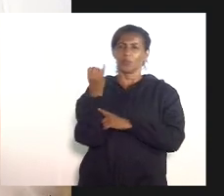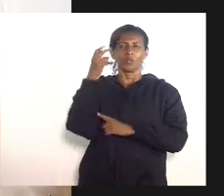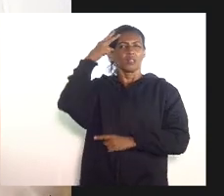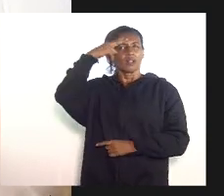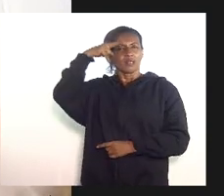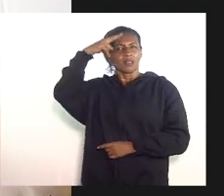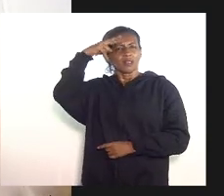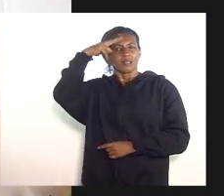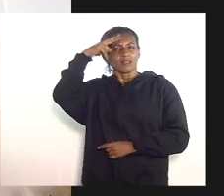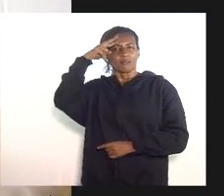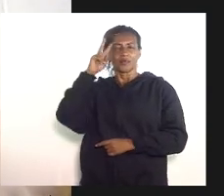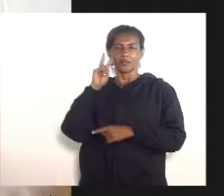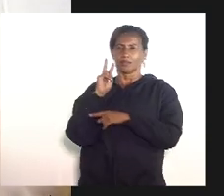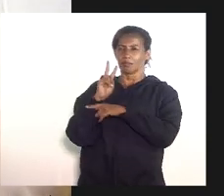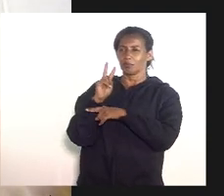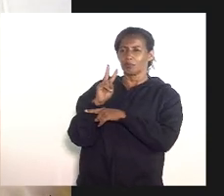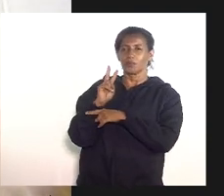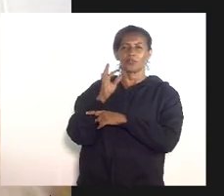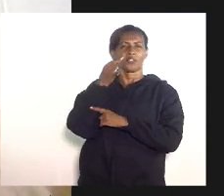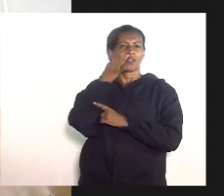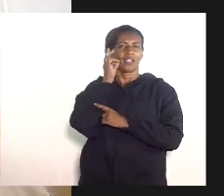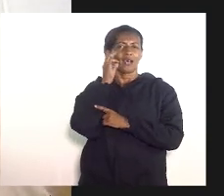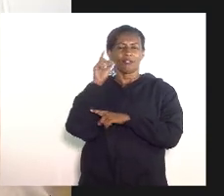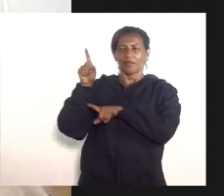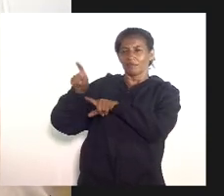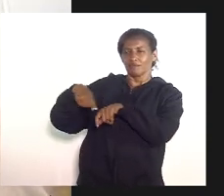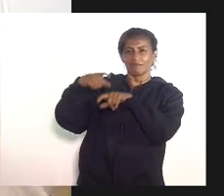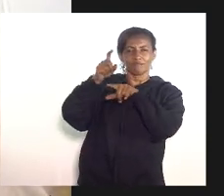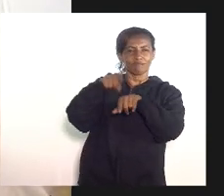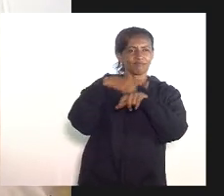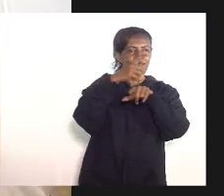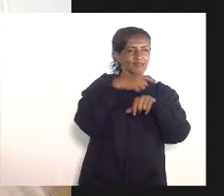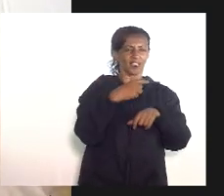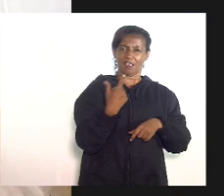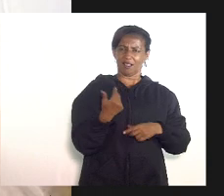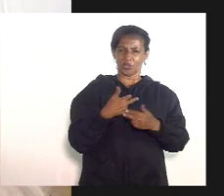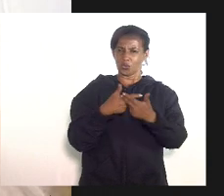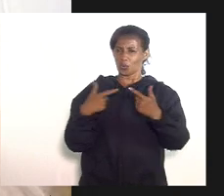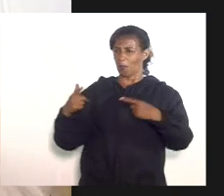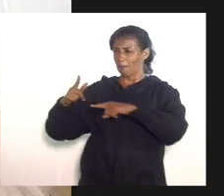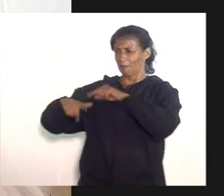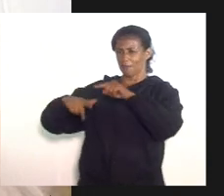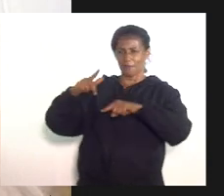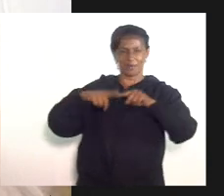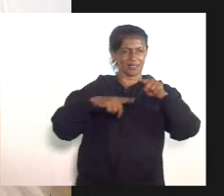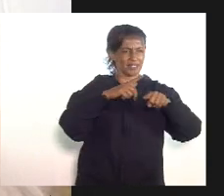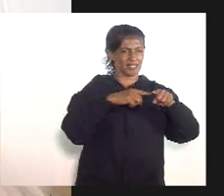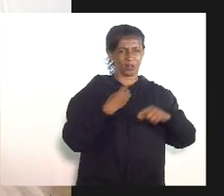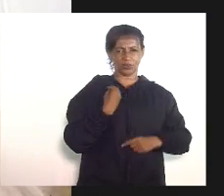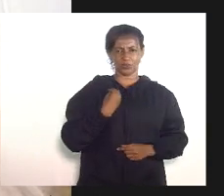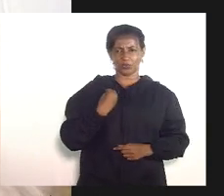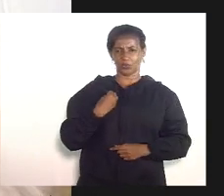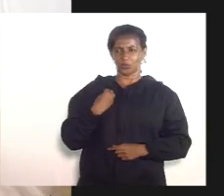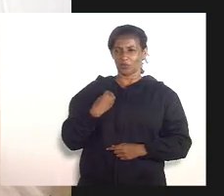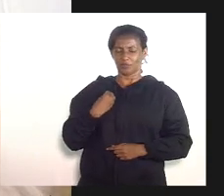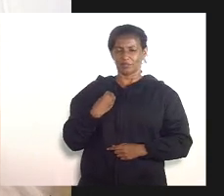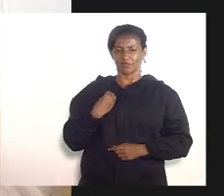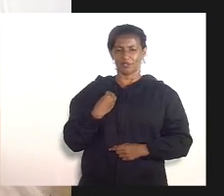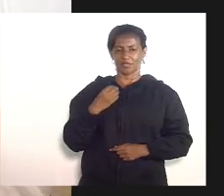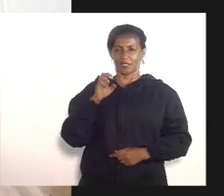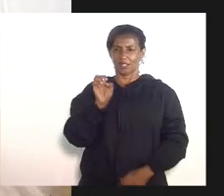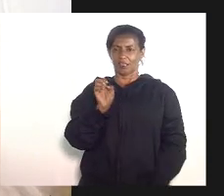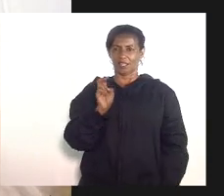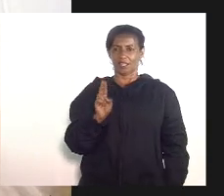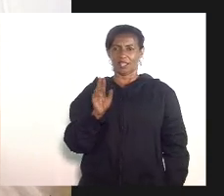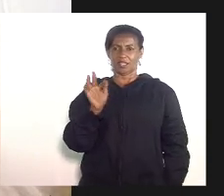do apogeu do café na região além de objetos pessoais da sua dona Eufrásia dá o nome